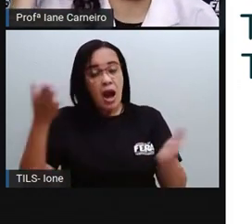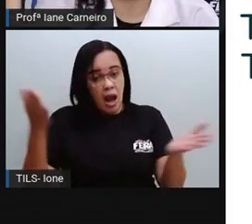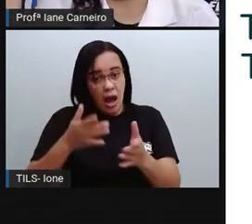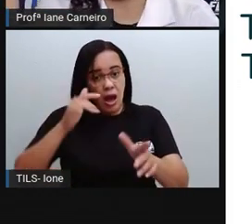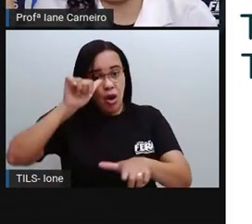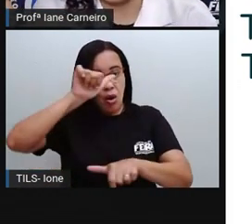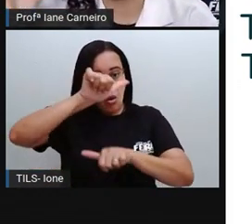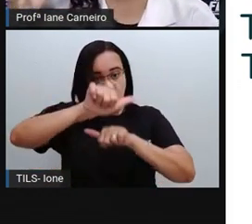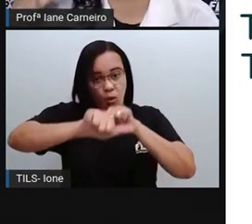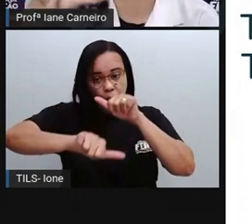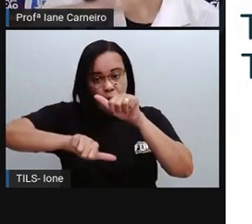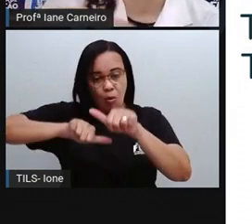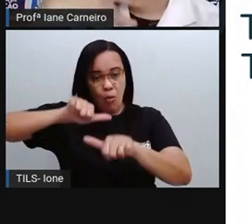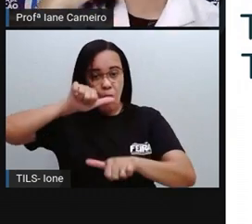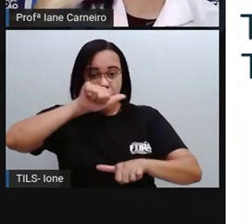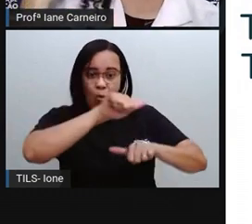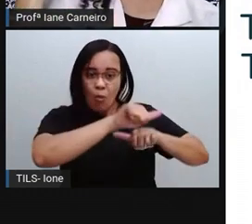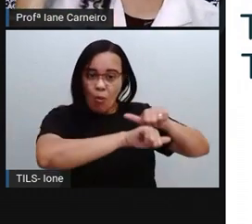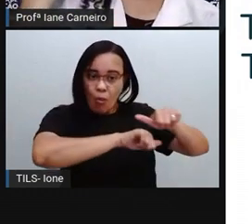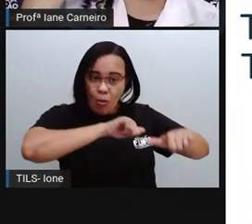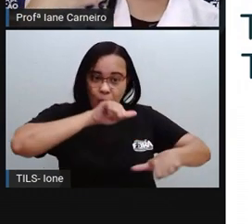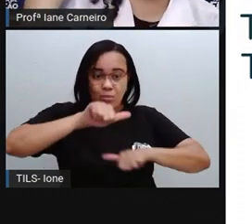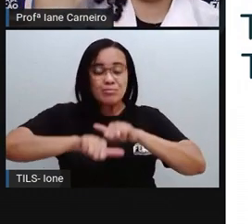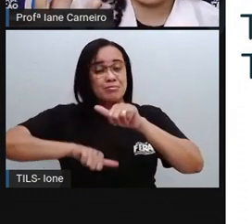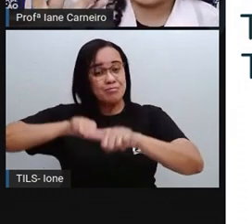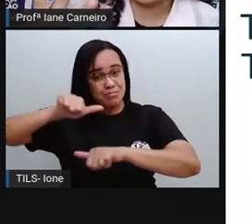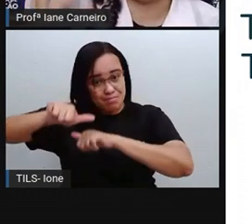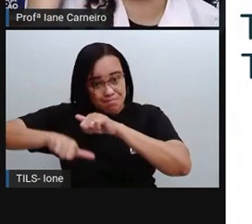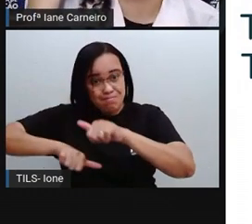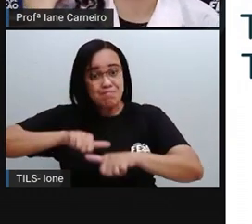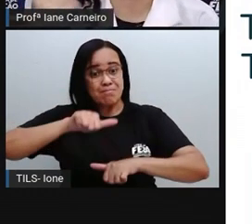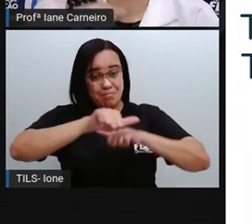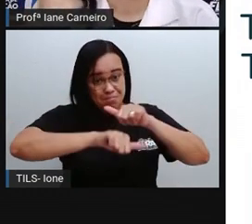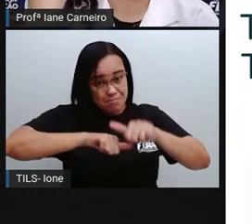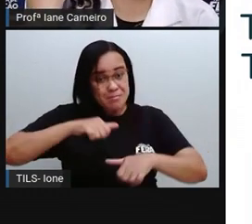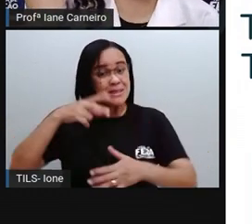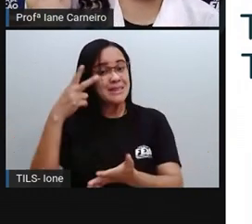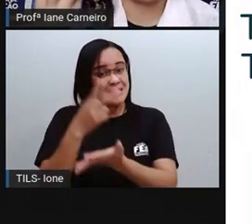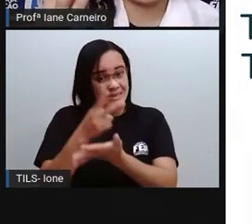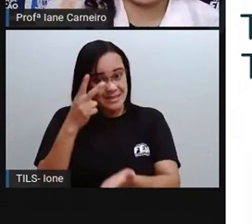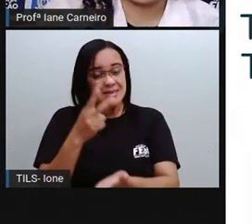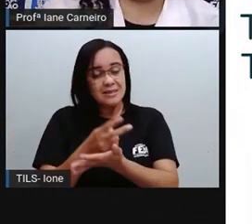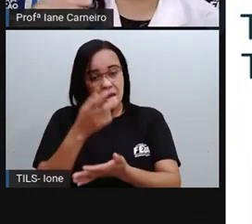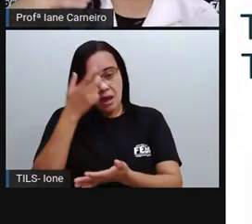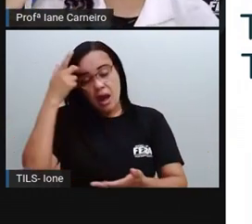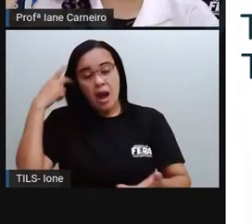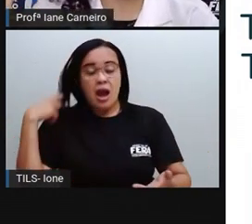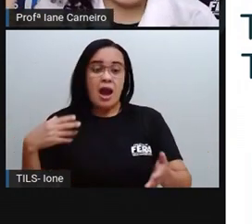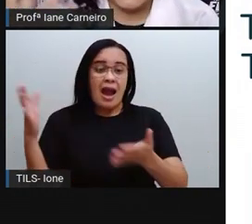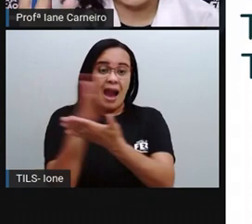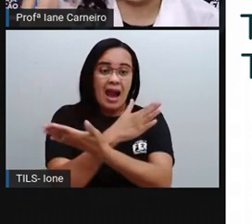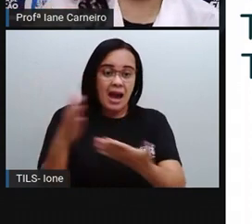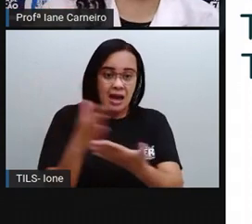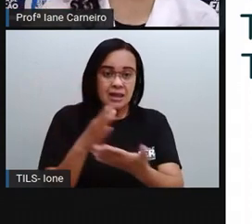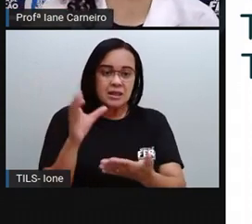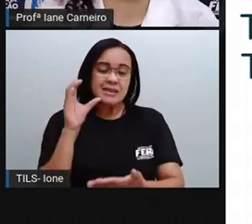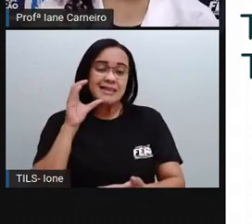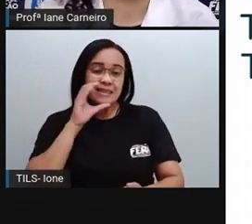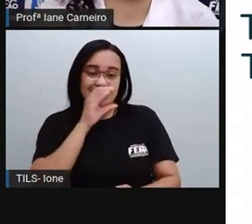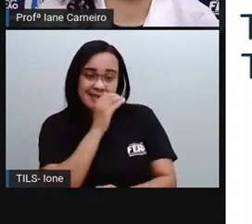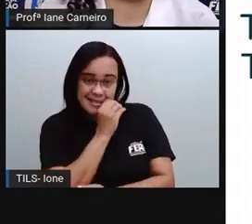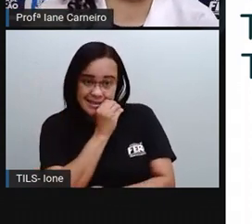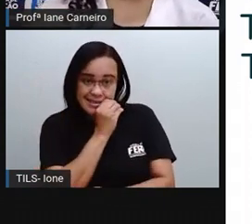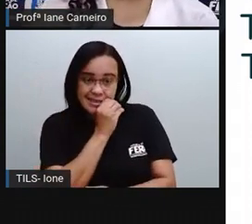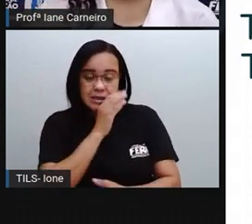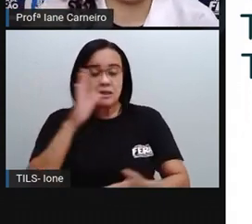clima equatorial, que é aquele que é mais quente, né? Tem o clima tropical, clima semiárido, que é esse